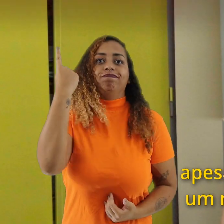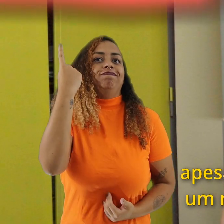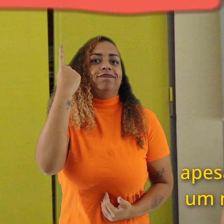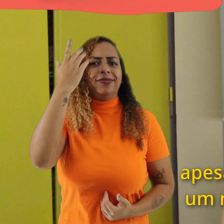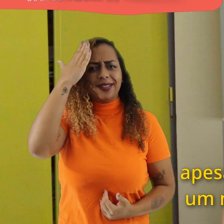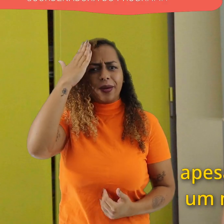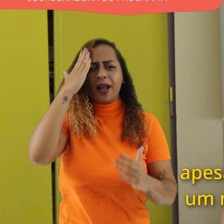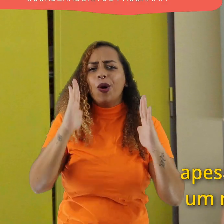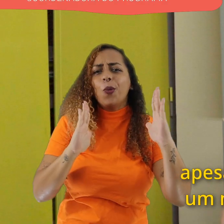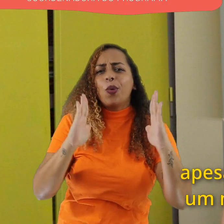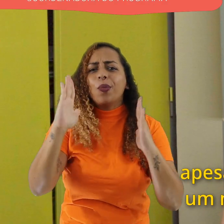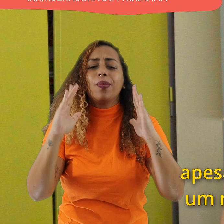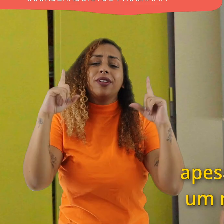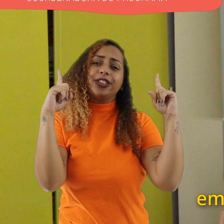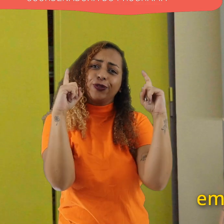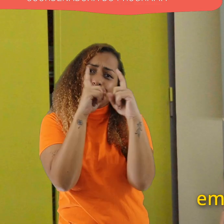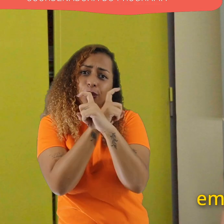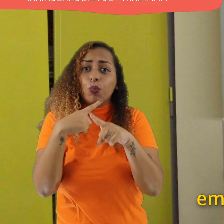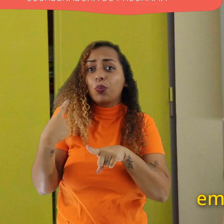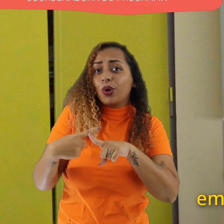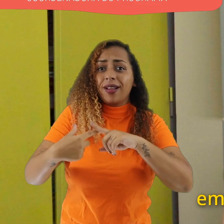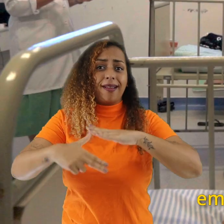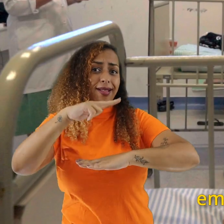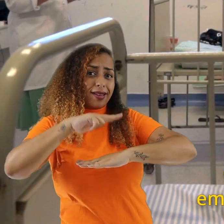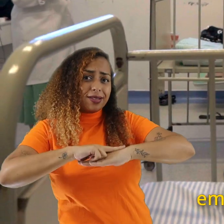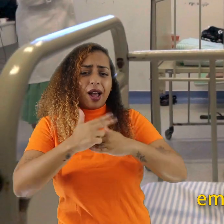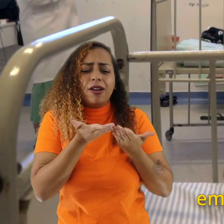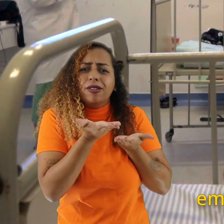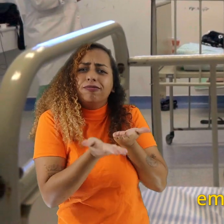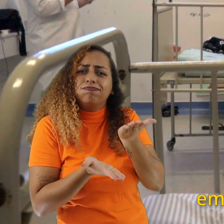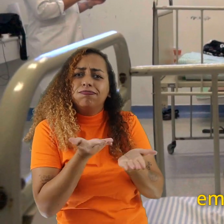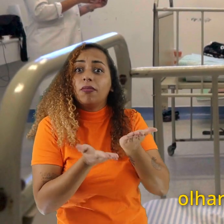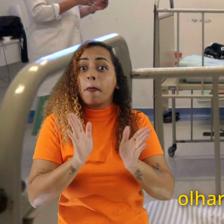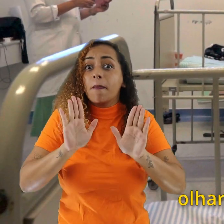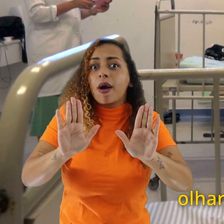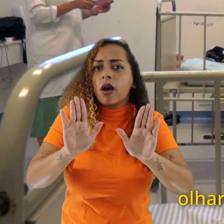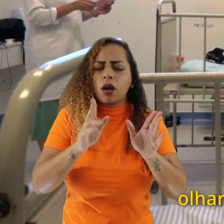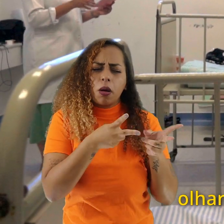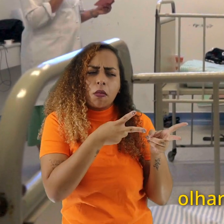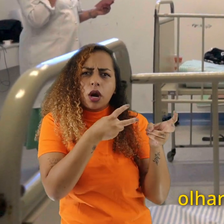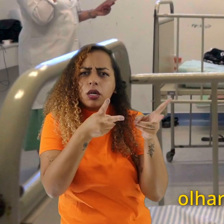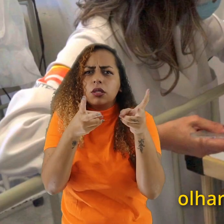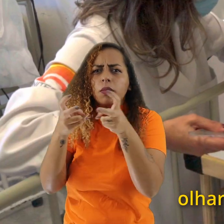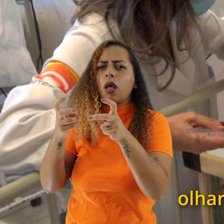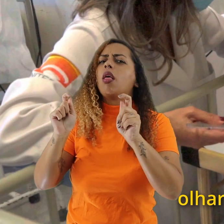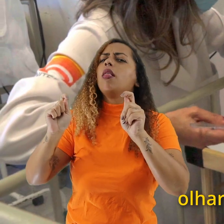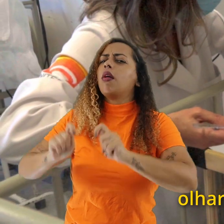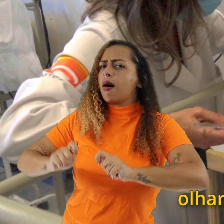gente considerar um momento de fragilidade da criança que está em tratamento de saúde, a gente procura olhar para as